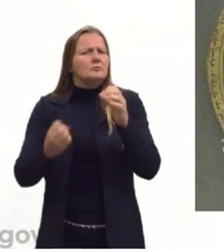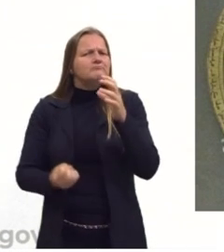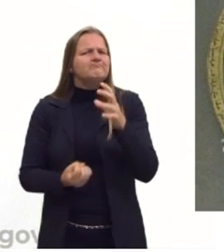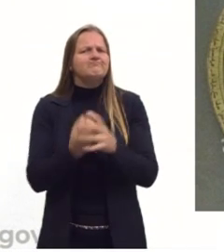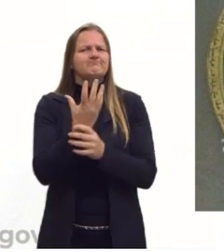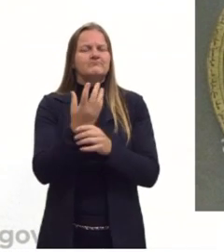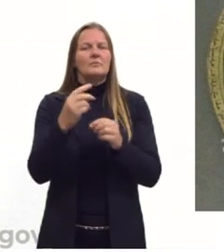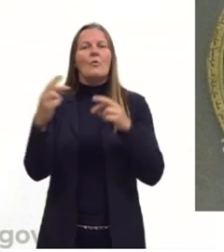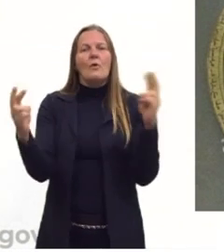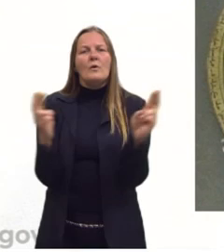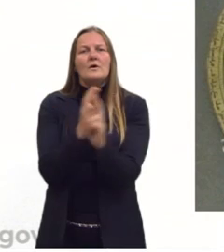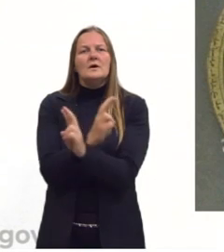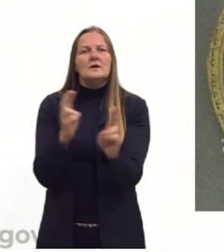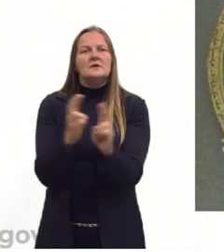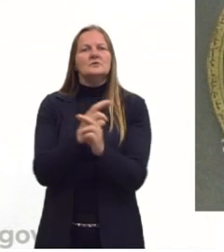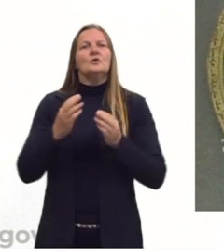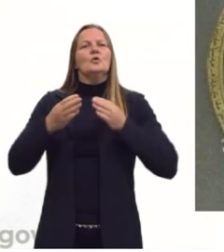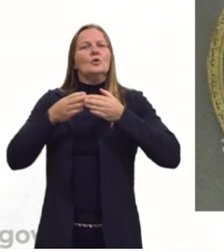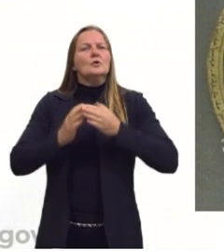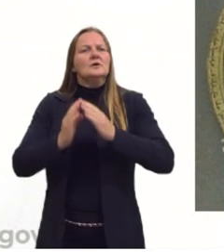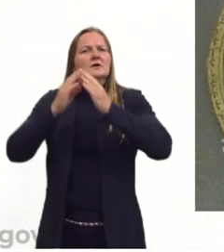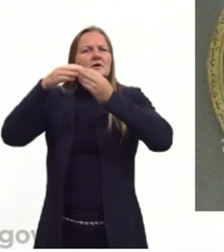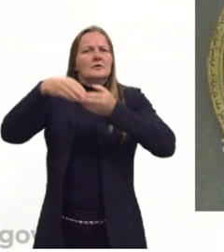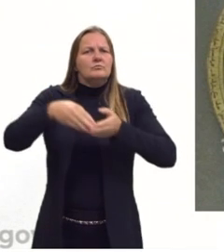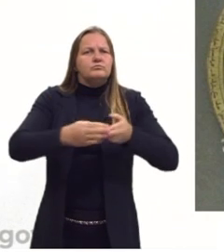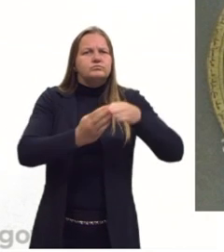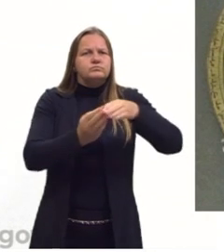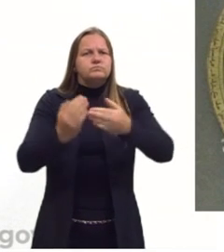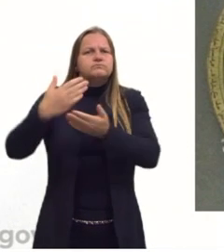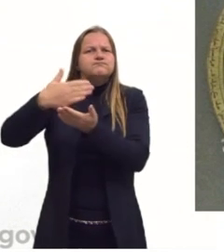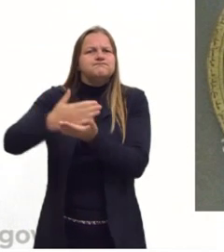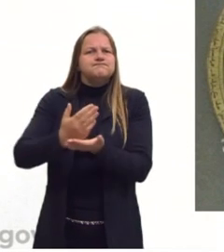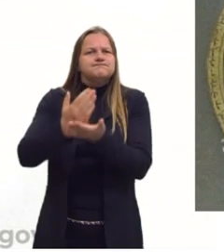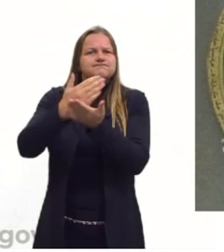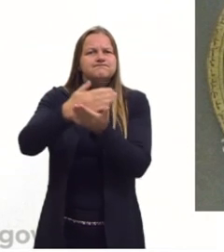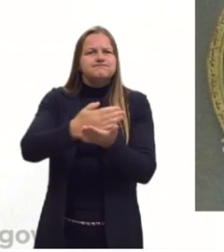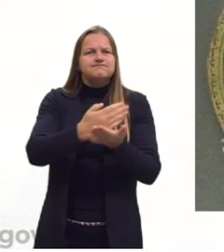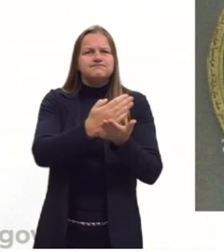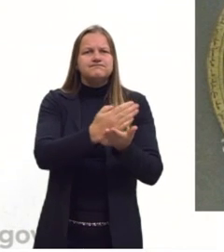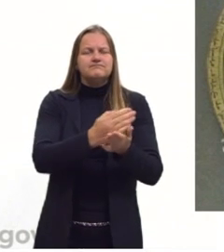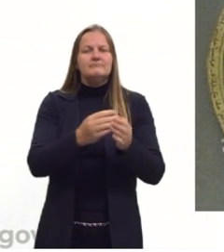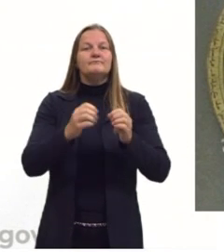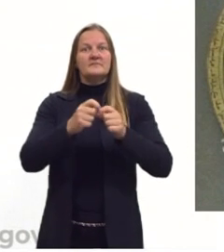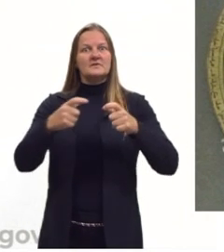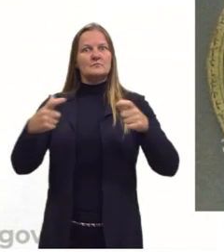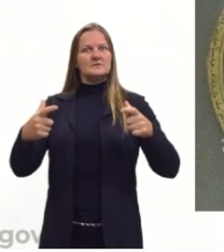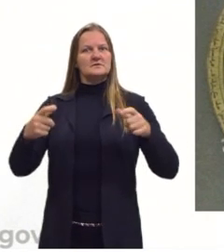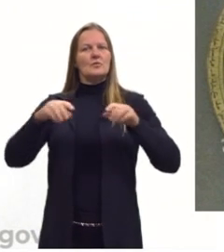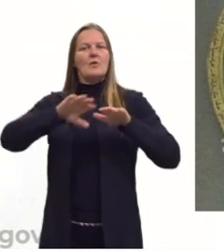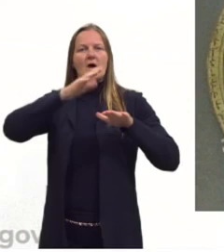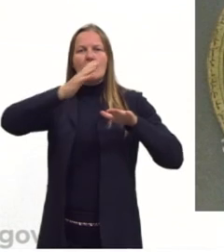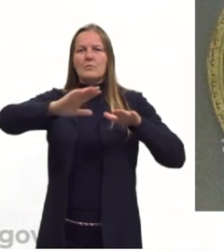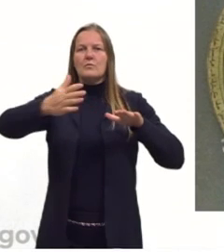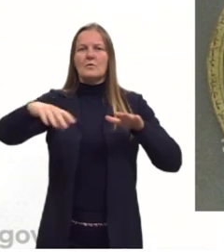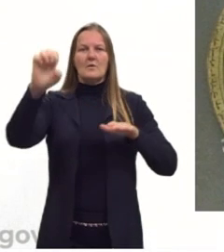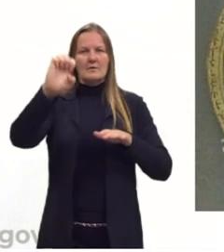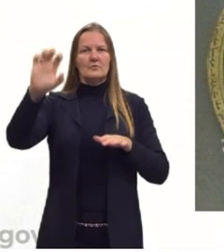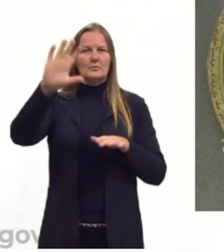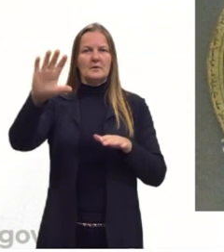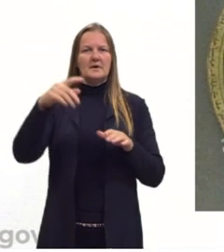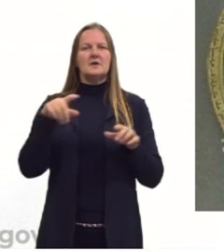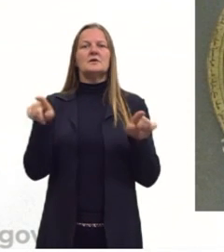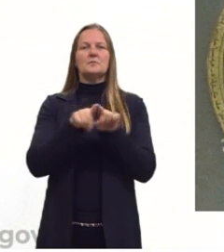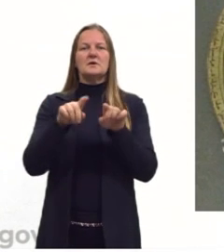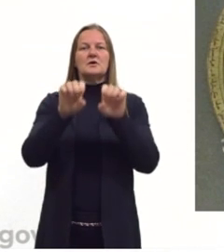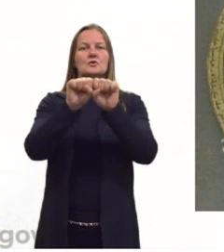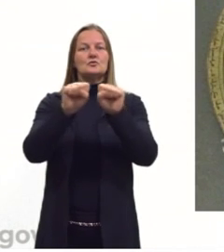qual é a relação entre essas grandes navegações, que a gente também pode chamar de expansão marítima europeia, e o sistema